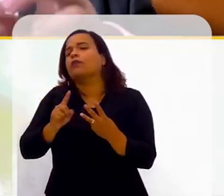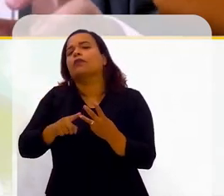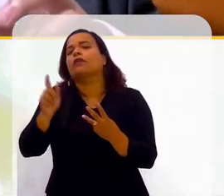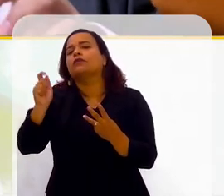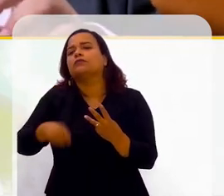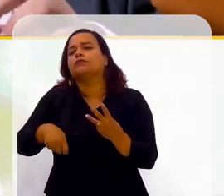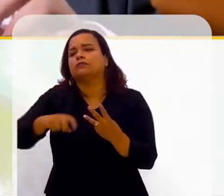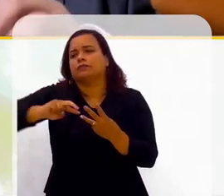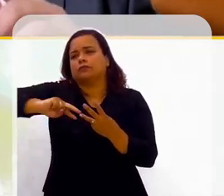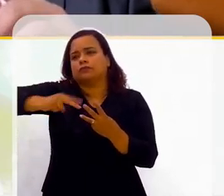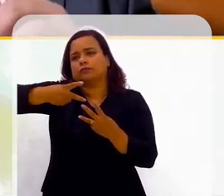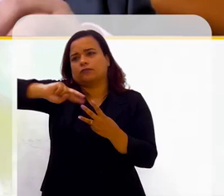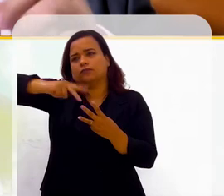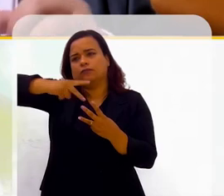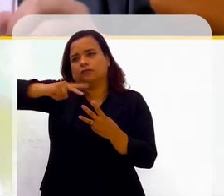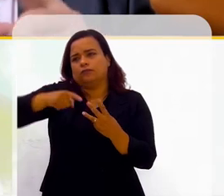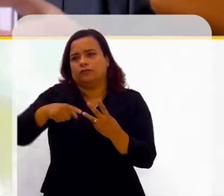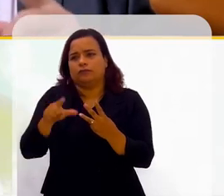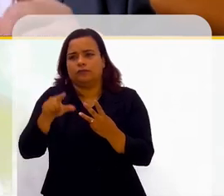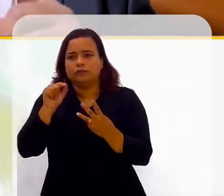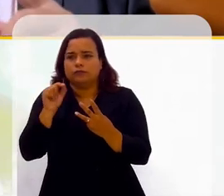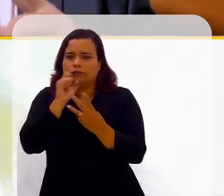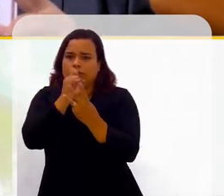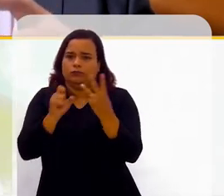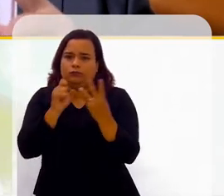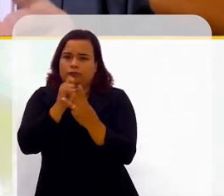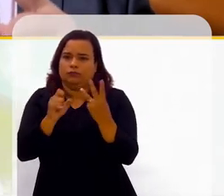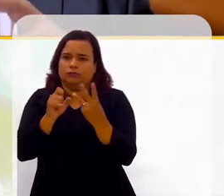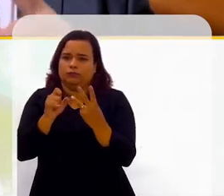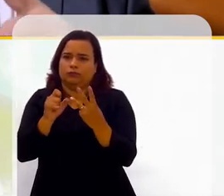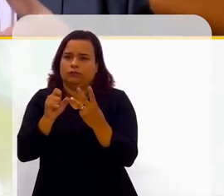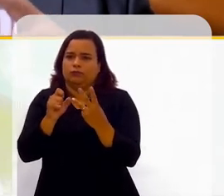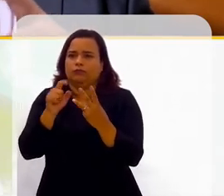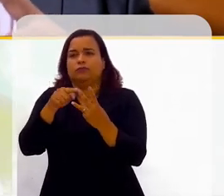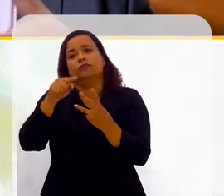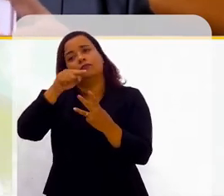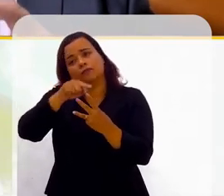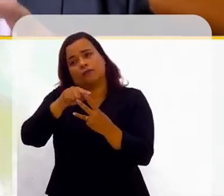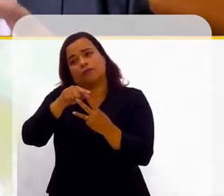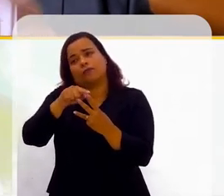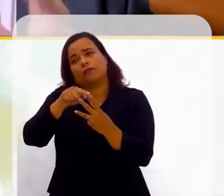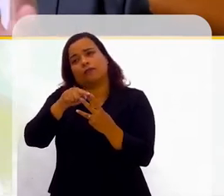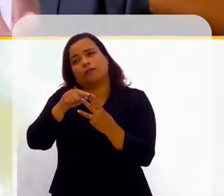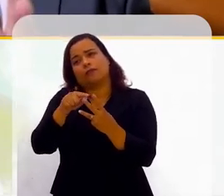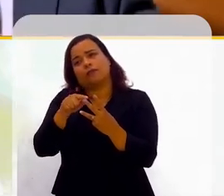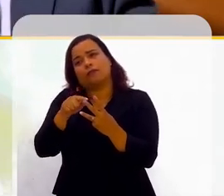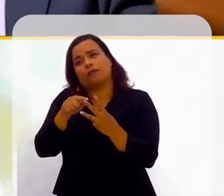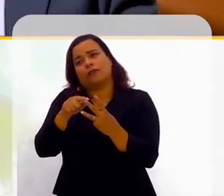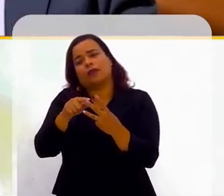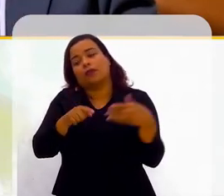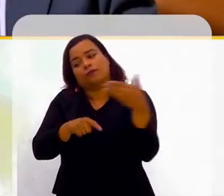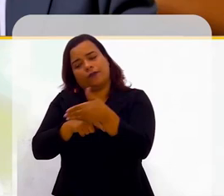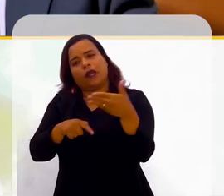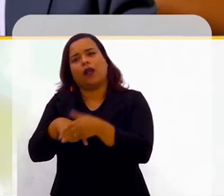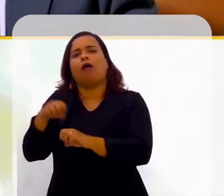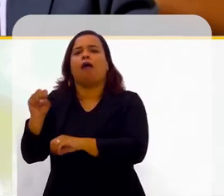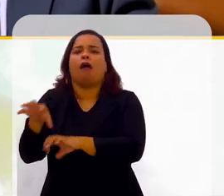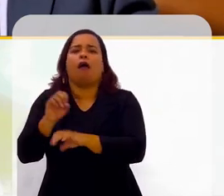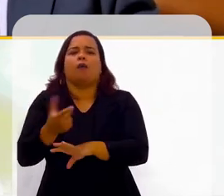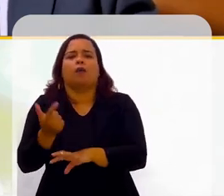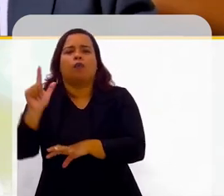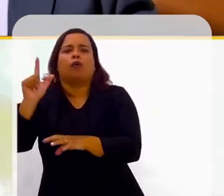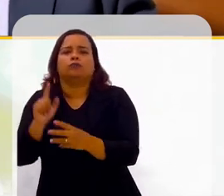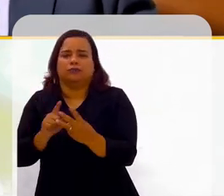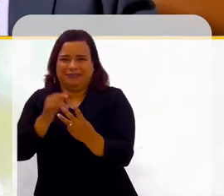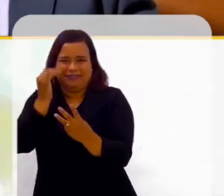fazer a escolha de fazer as avaliações com um desses dois professores, mas frequentar a aula do